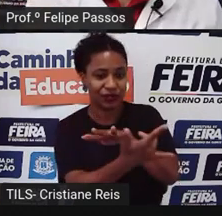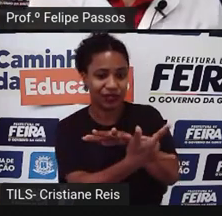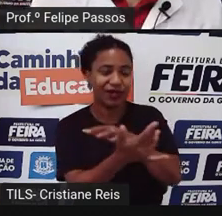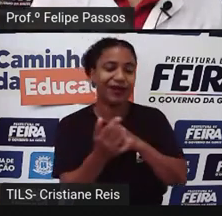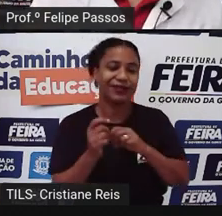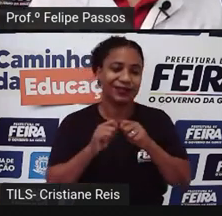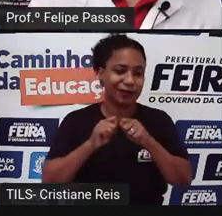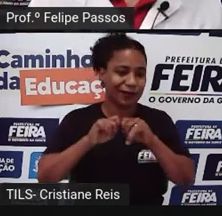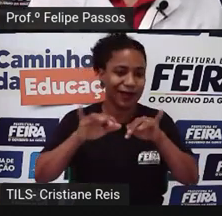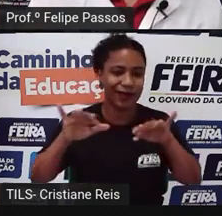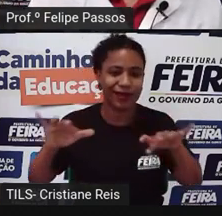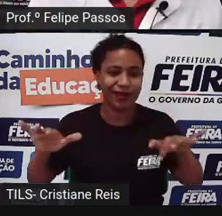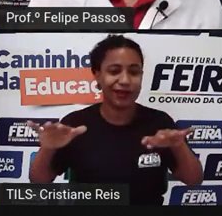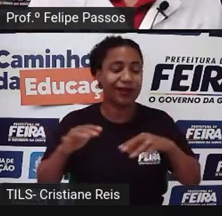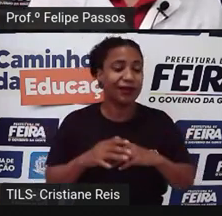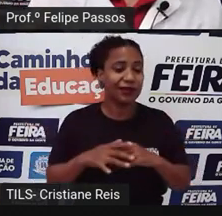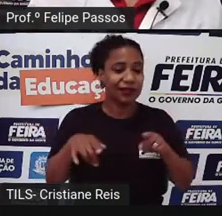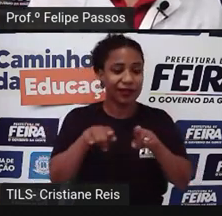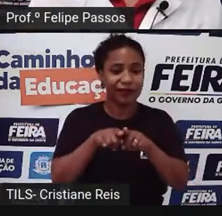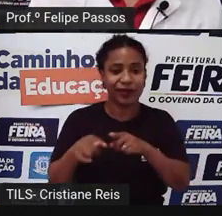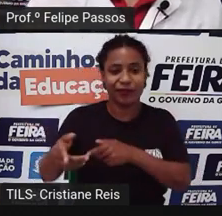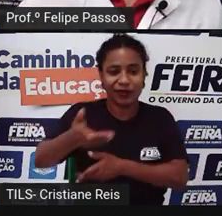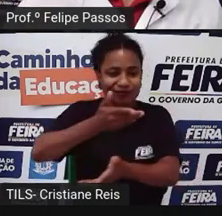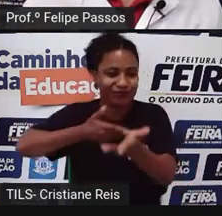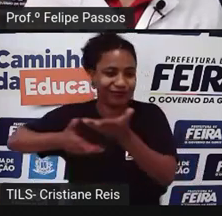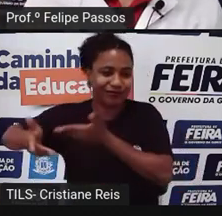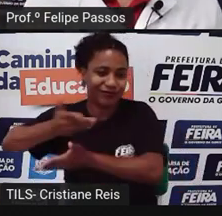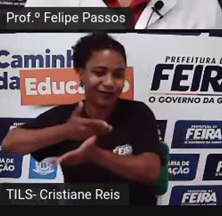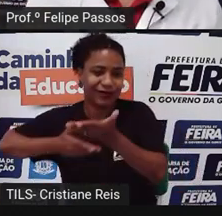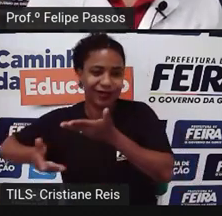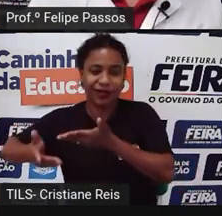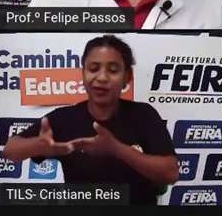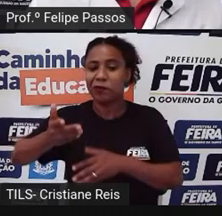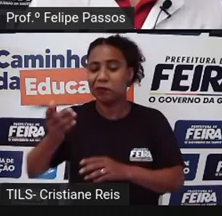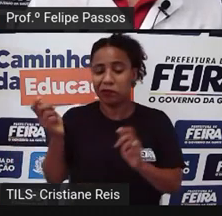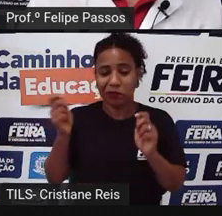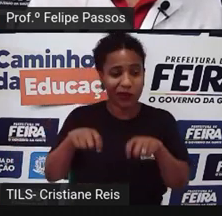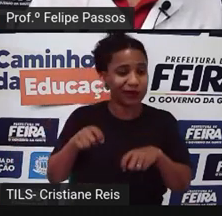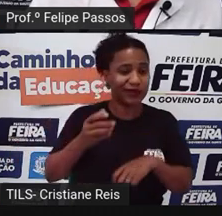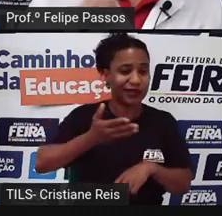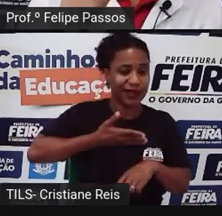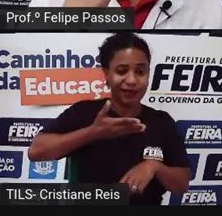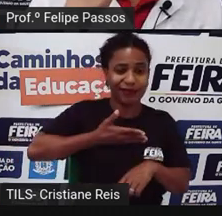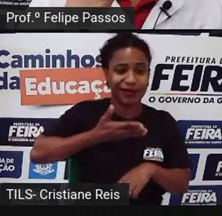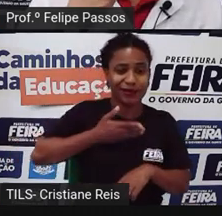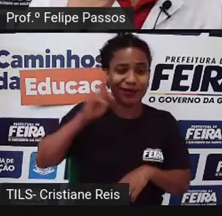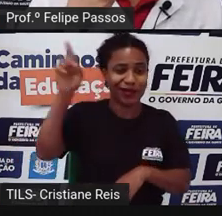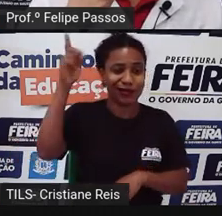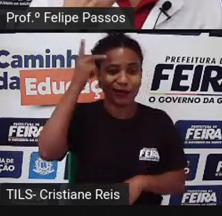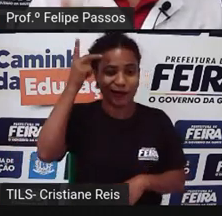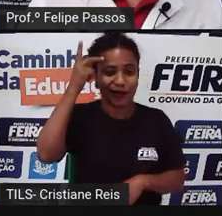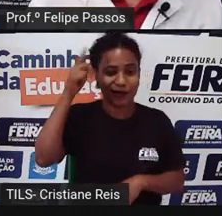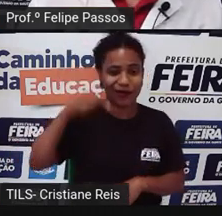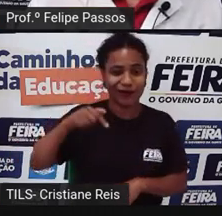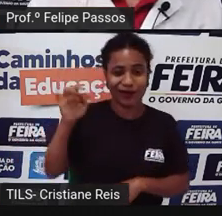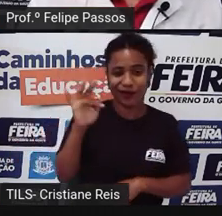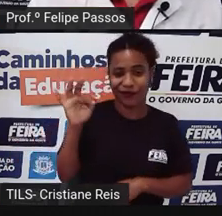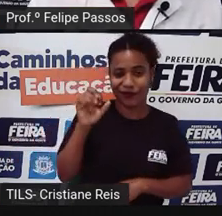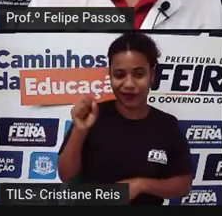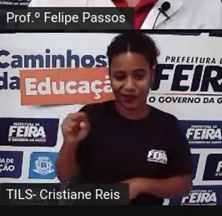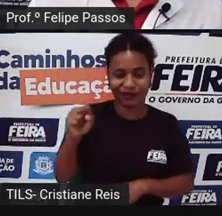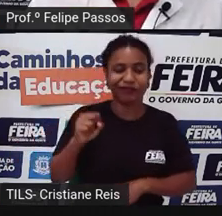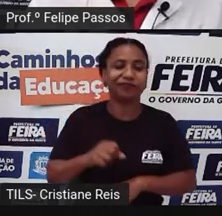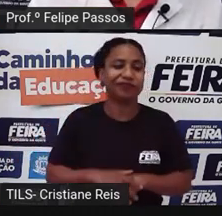Relações são mantidas na rede social. Você pode ter um amigo que mora em São Paulo e você manter contato com ele. graças a